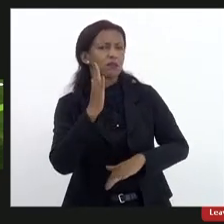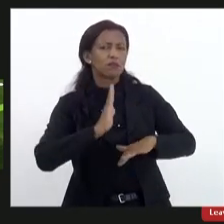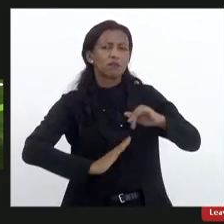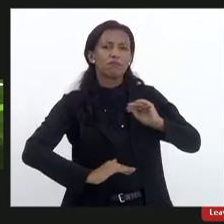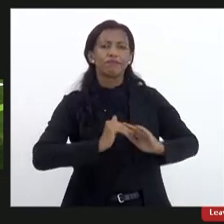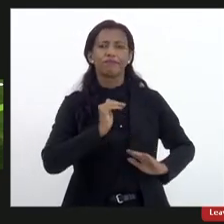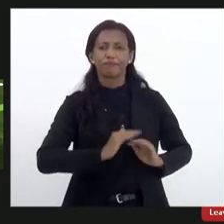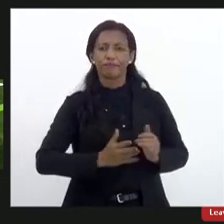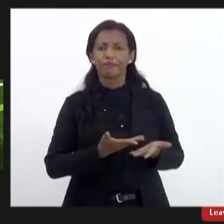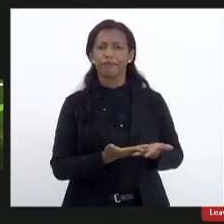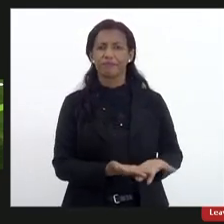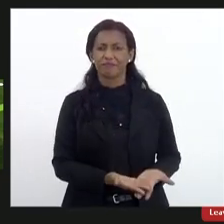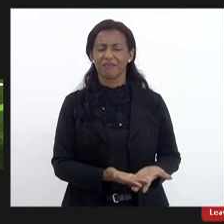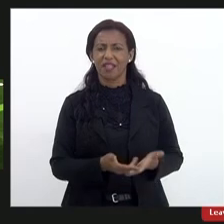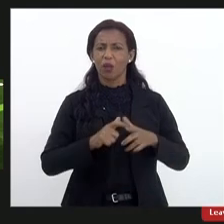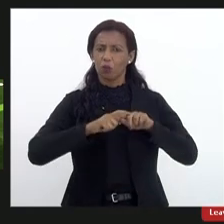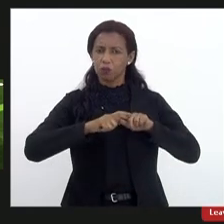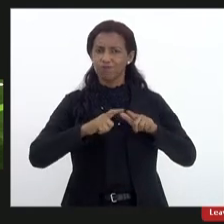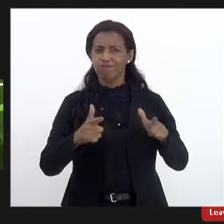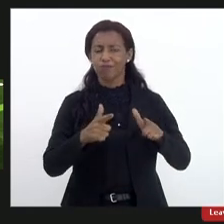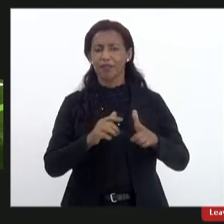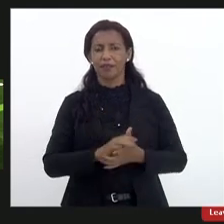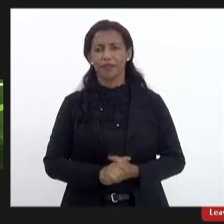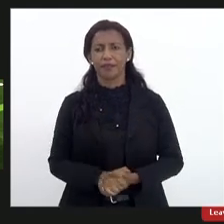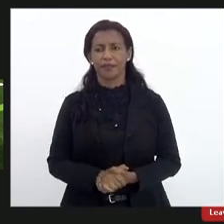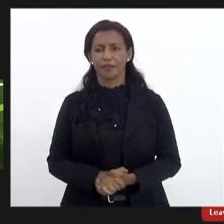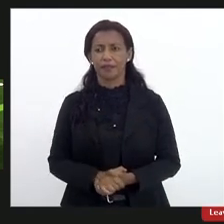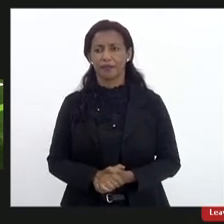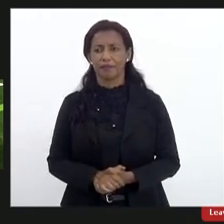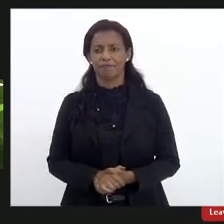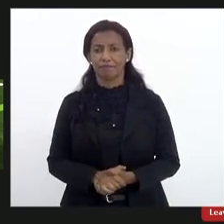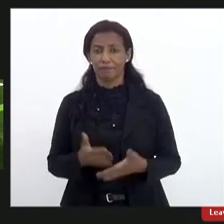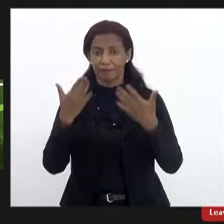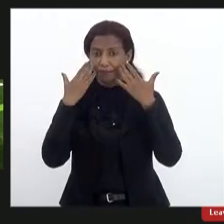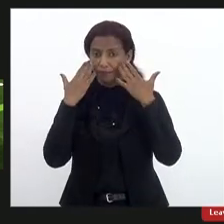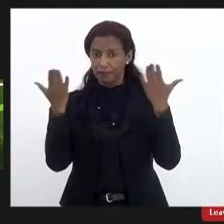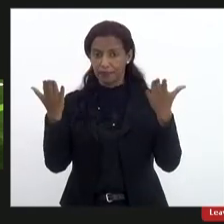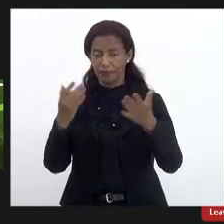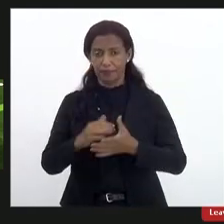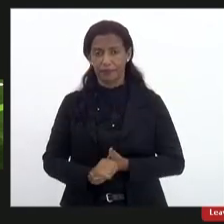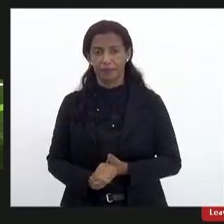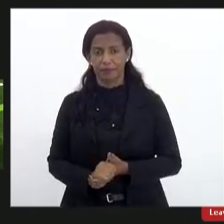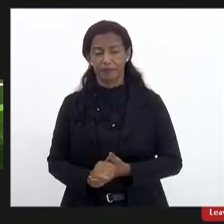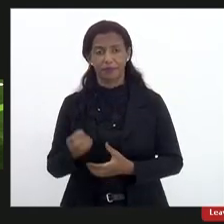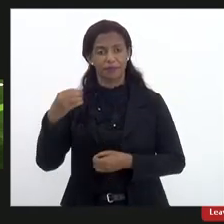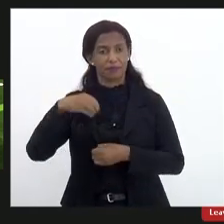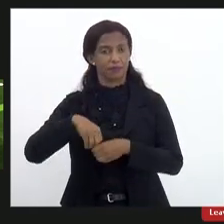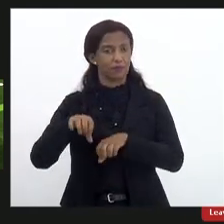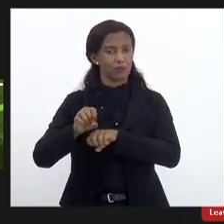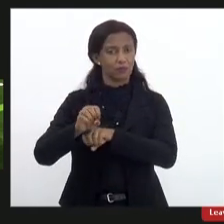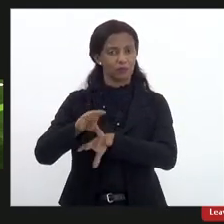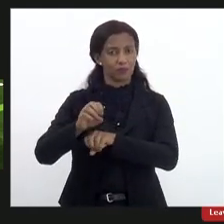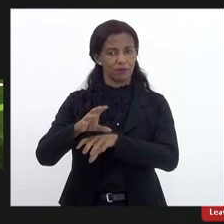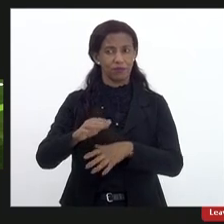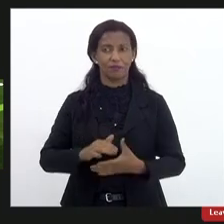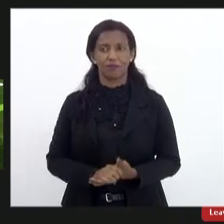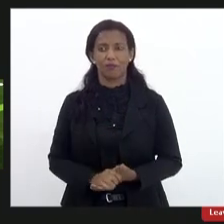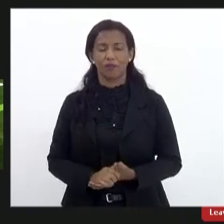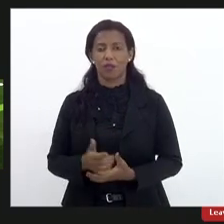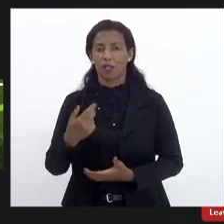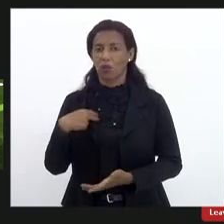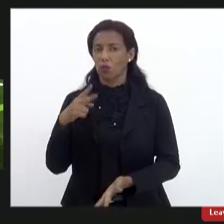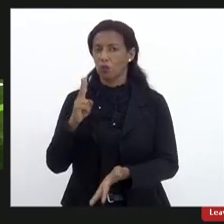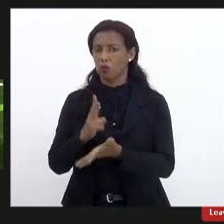muito grande, está nítido isso na educação, estarei sempre à